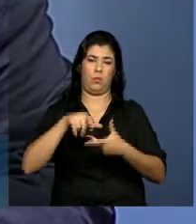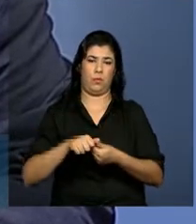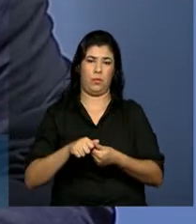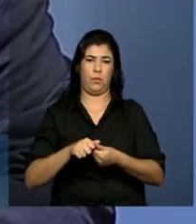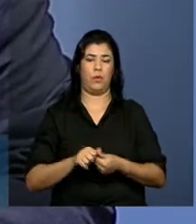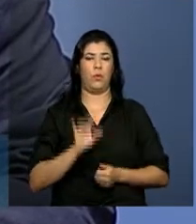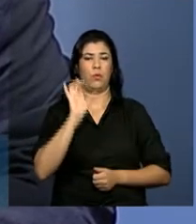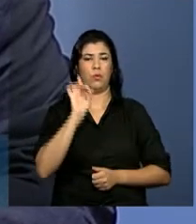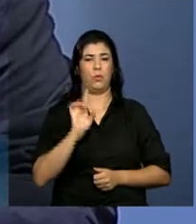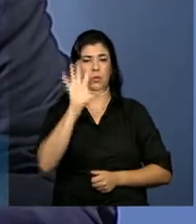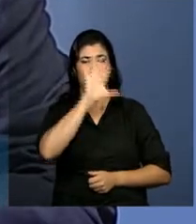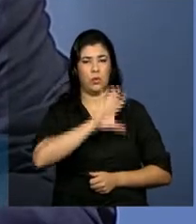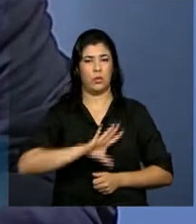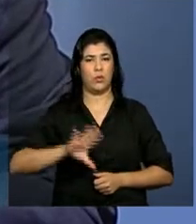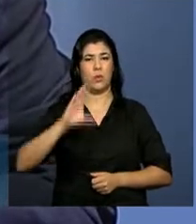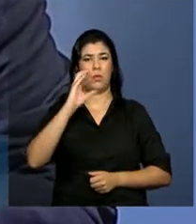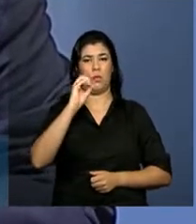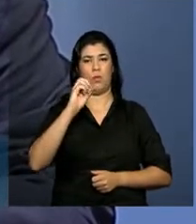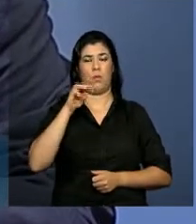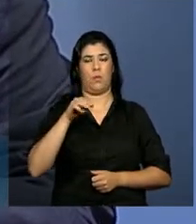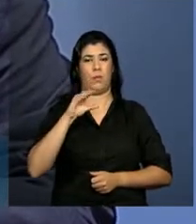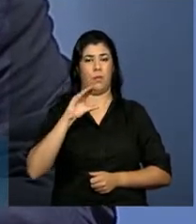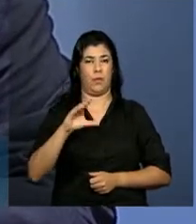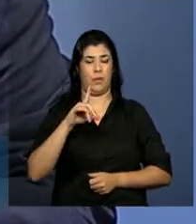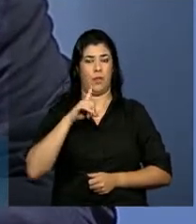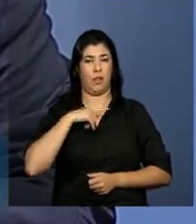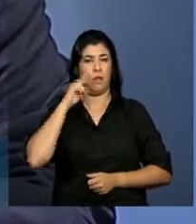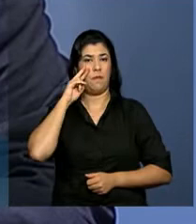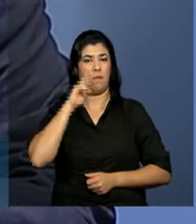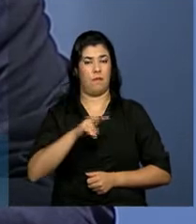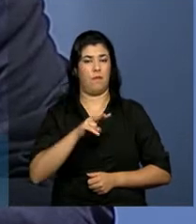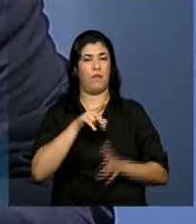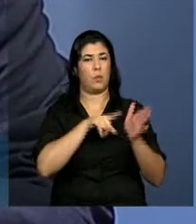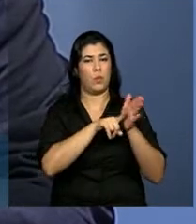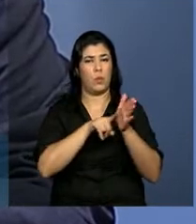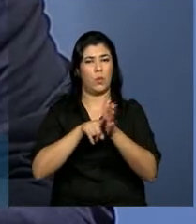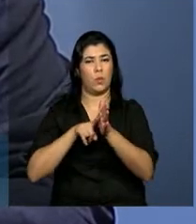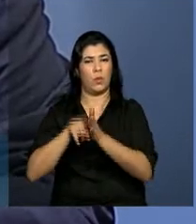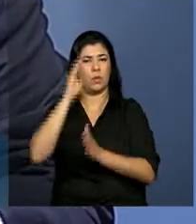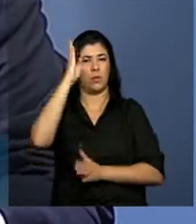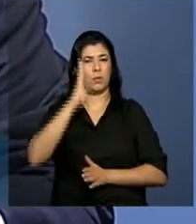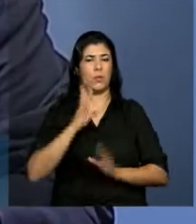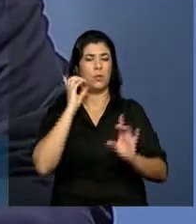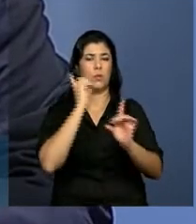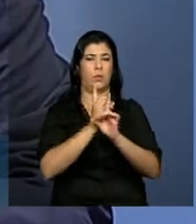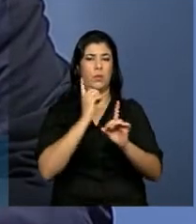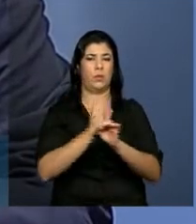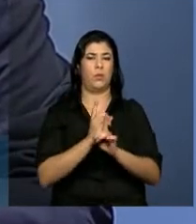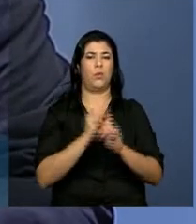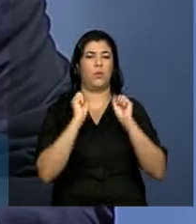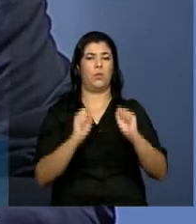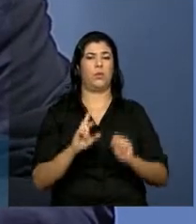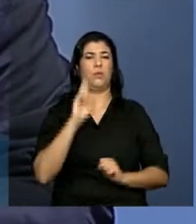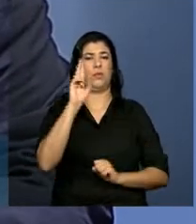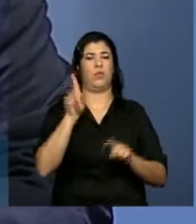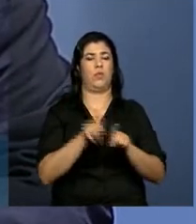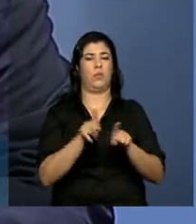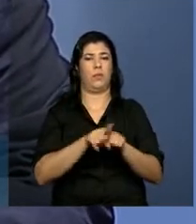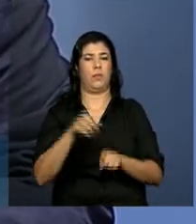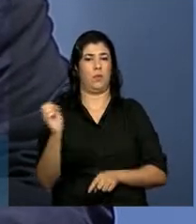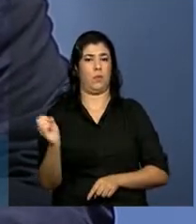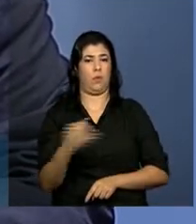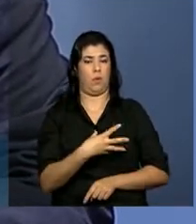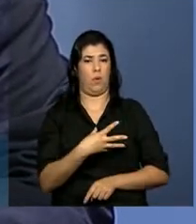OMC vem ao Brasil no sistema de consultas regulares, encontros com as autoridades, sobretudo nesse momento, nas novas